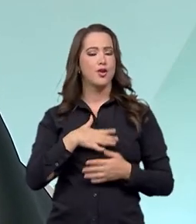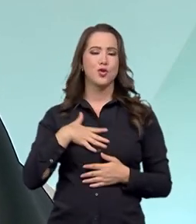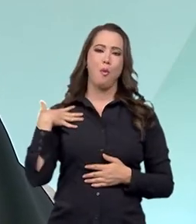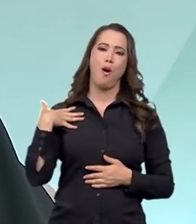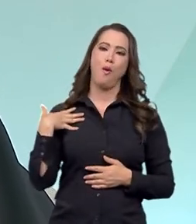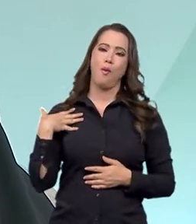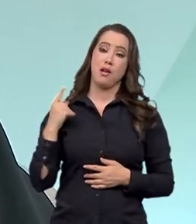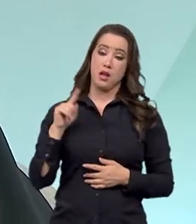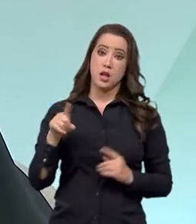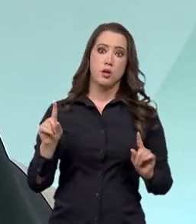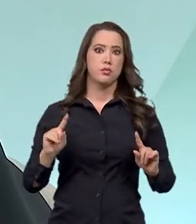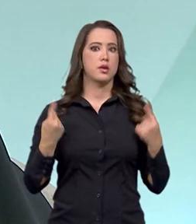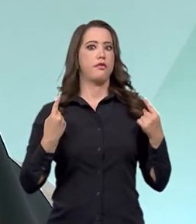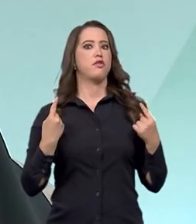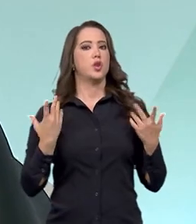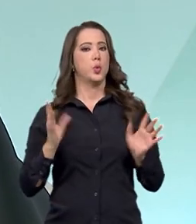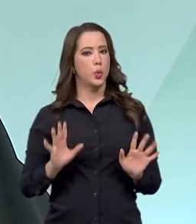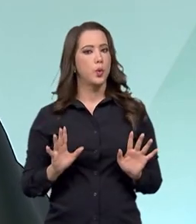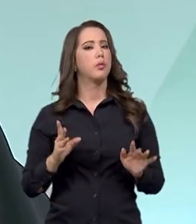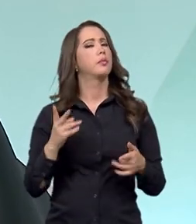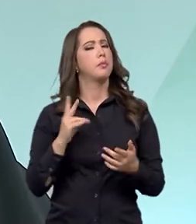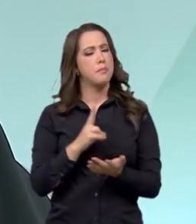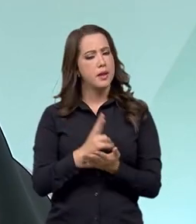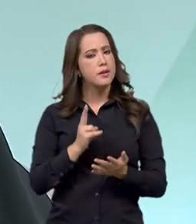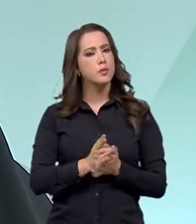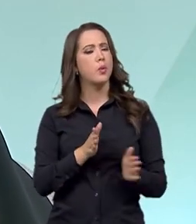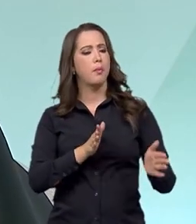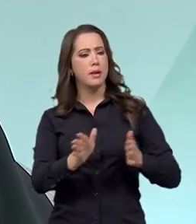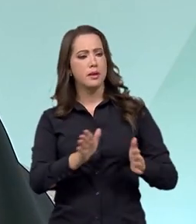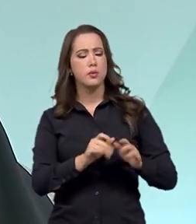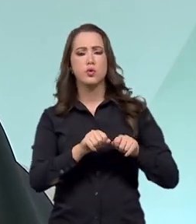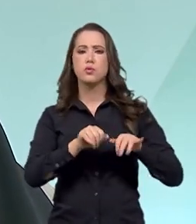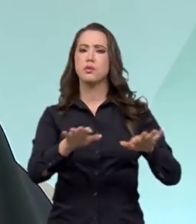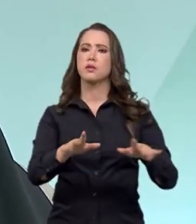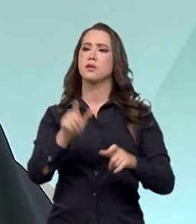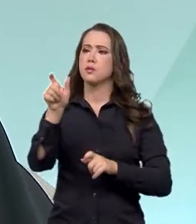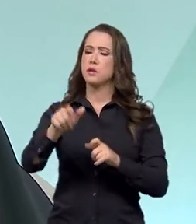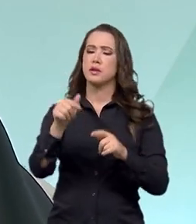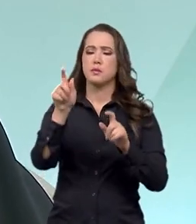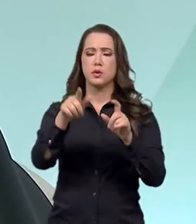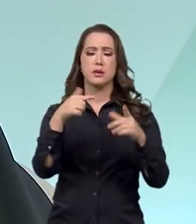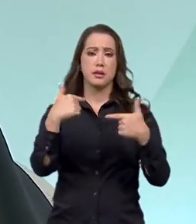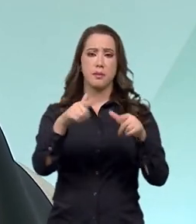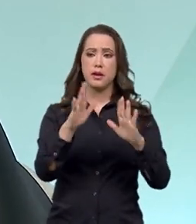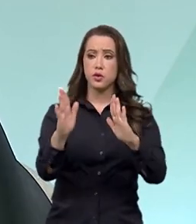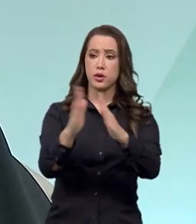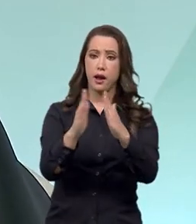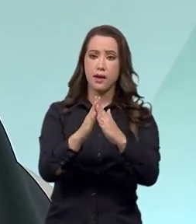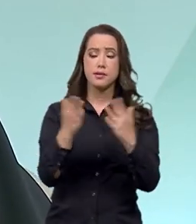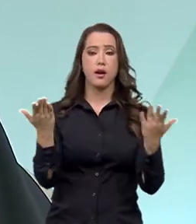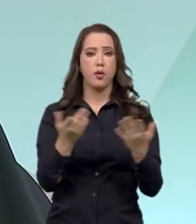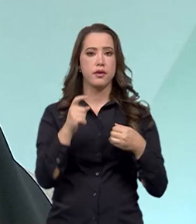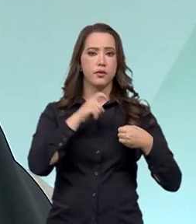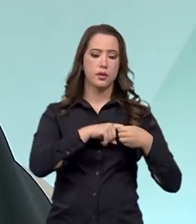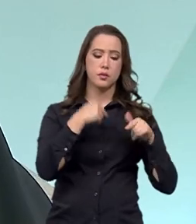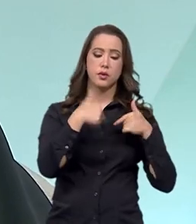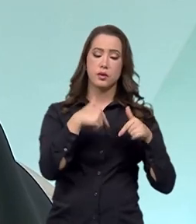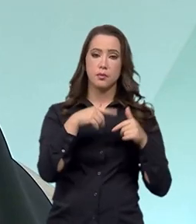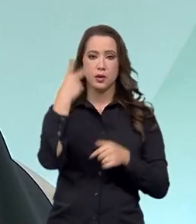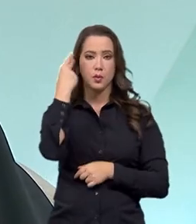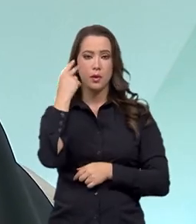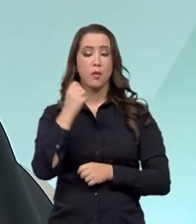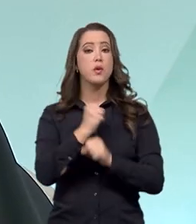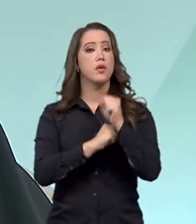sido um grande desafio frente à pandemia, inclusive, com os nossos funcionários em teletrabalho, nós retomamos e ano passado tivemos